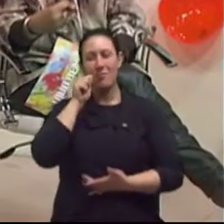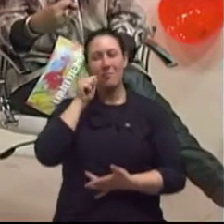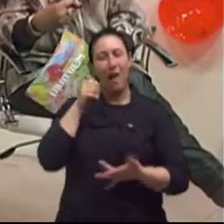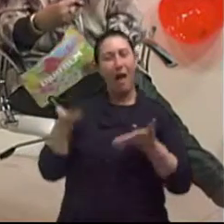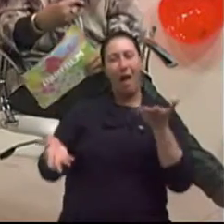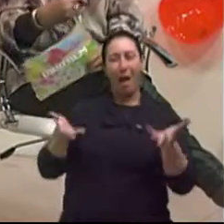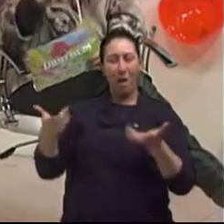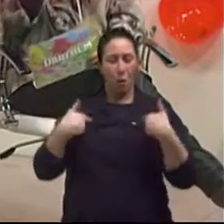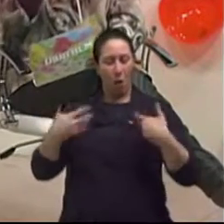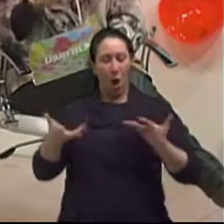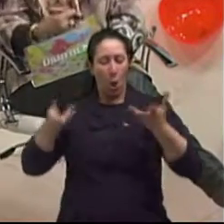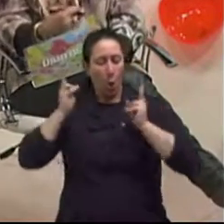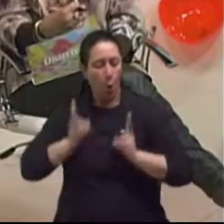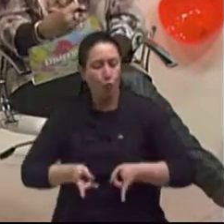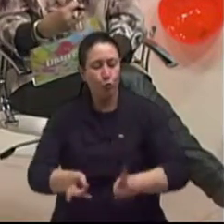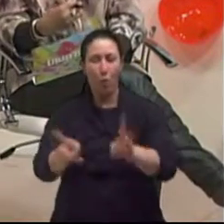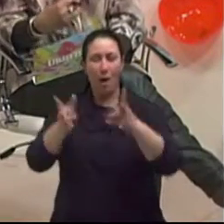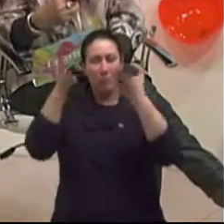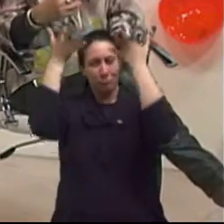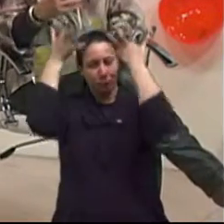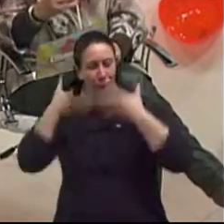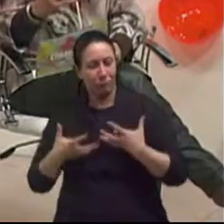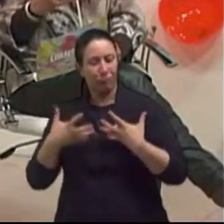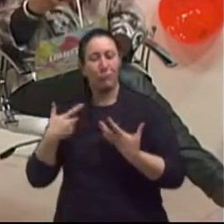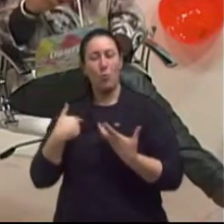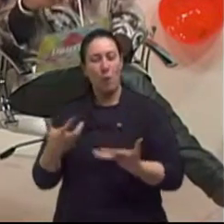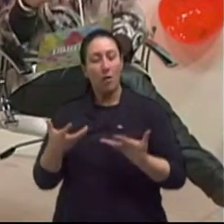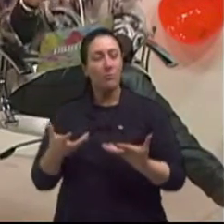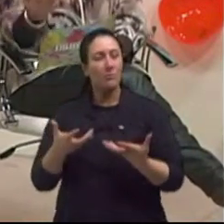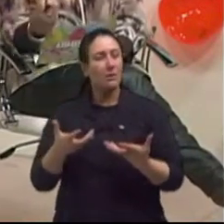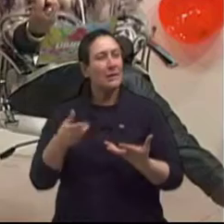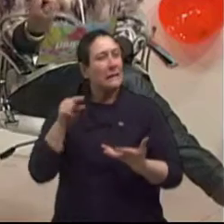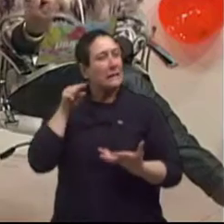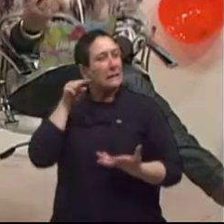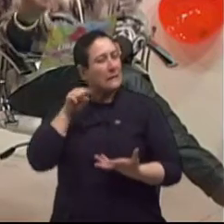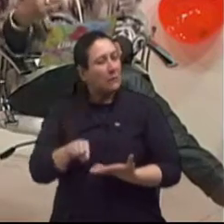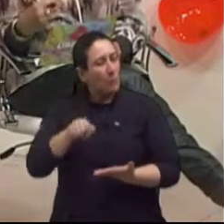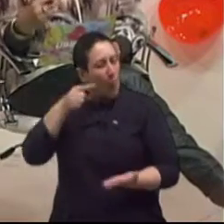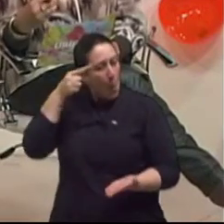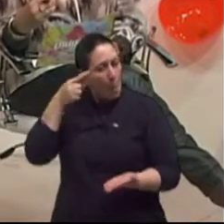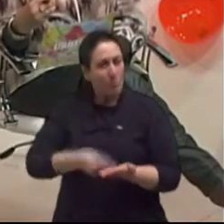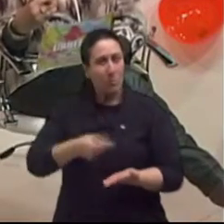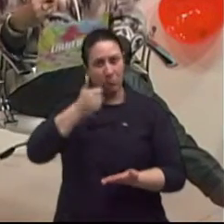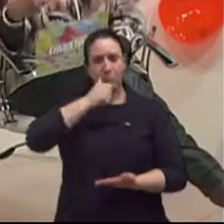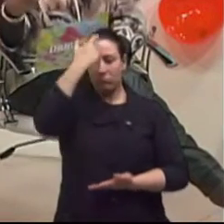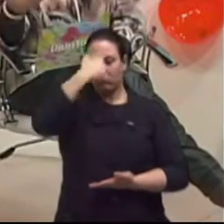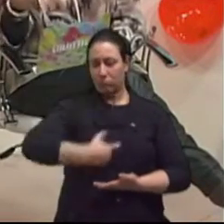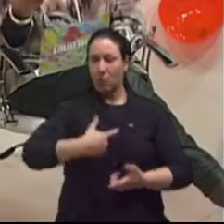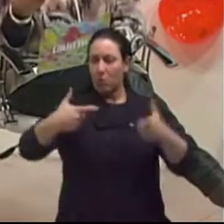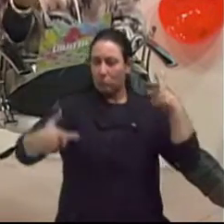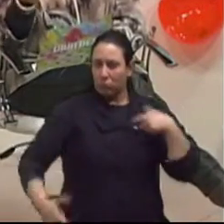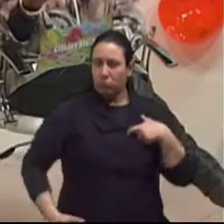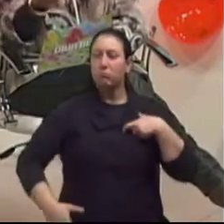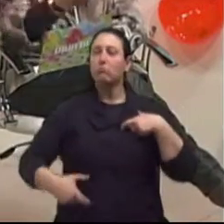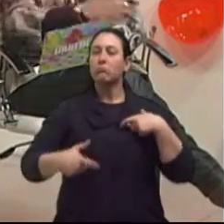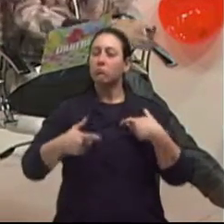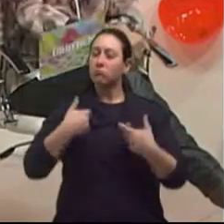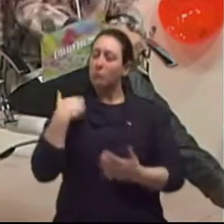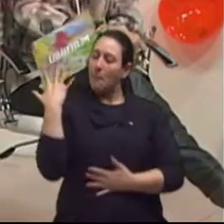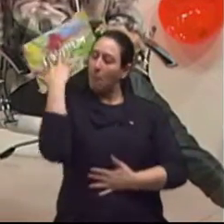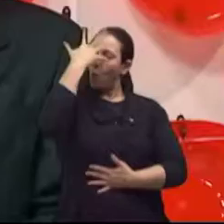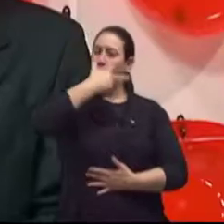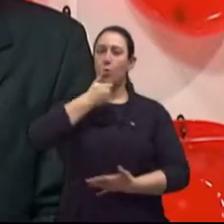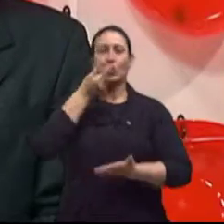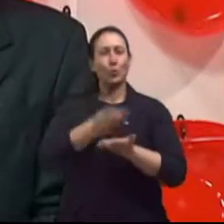como eu estou, né? Eu quero continuar assim. Esse compromisso de uma Miss Universo de continuar bela.